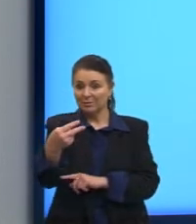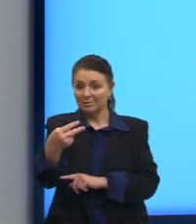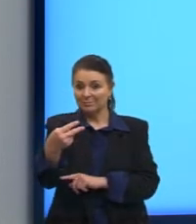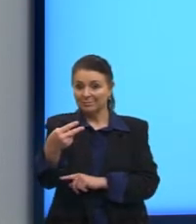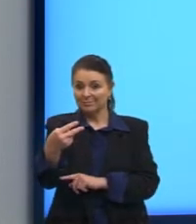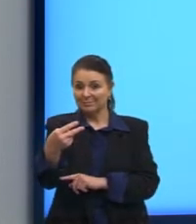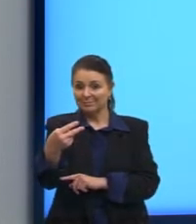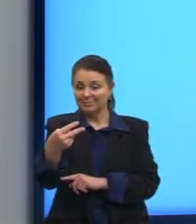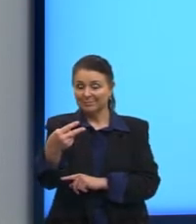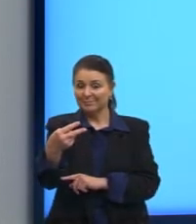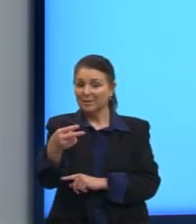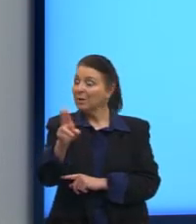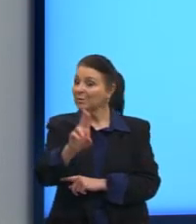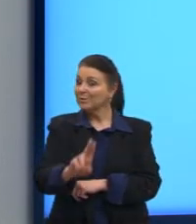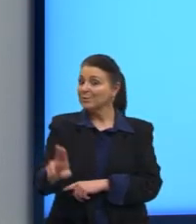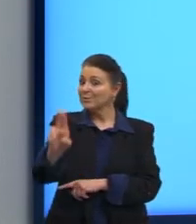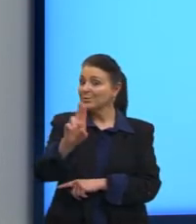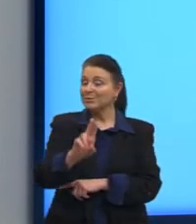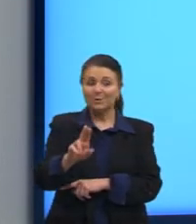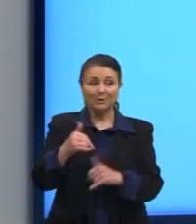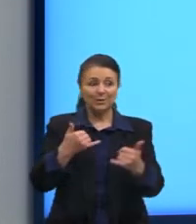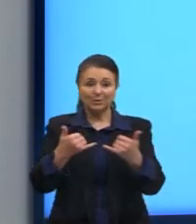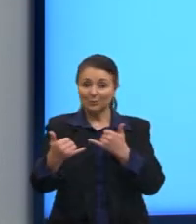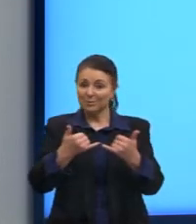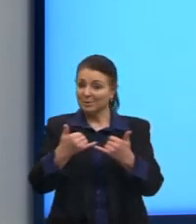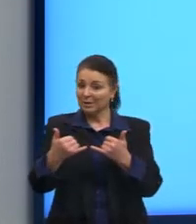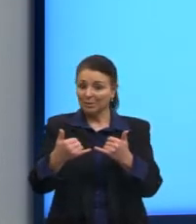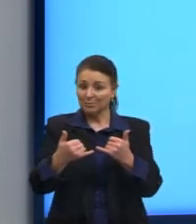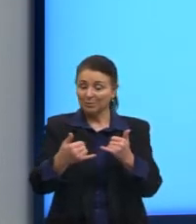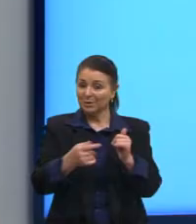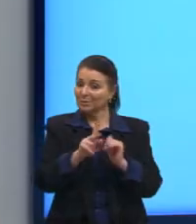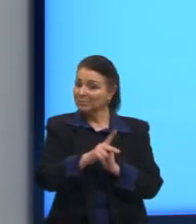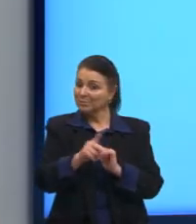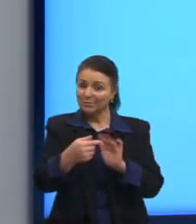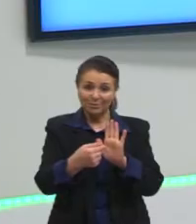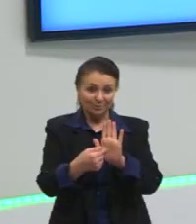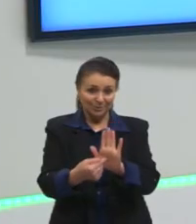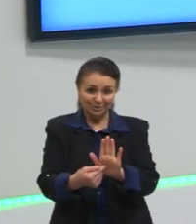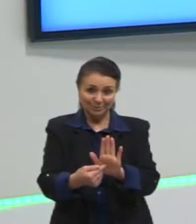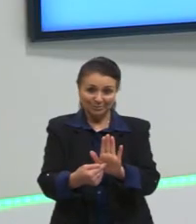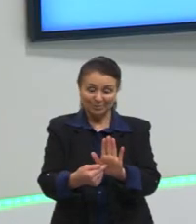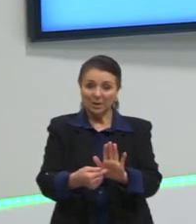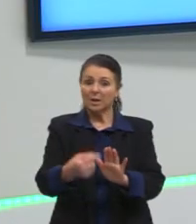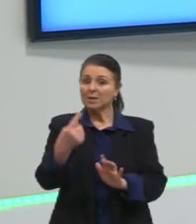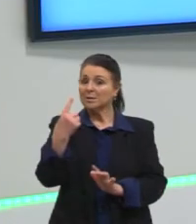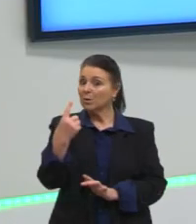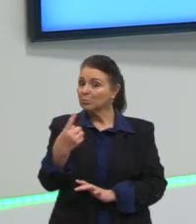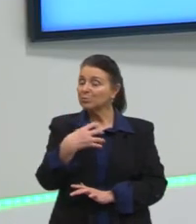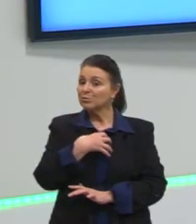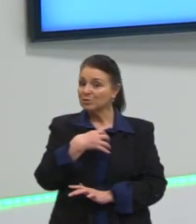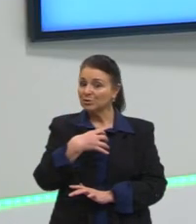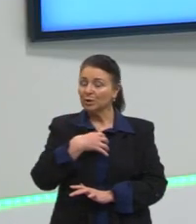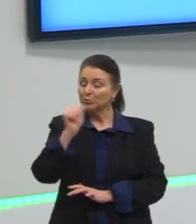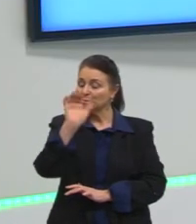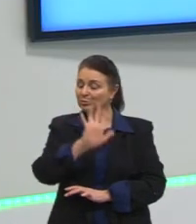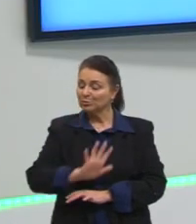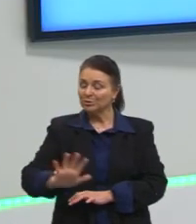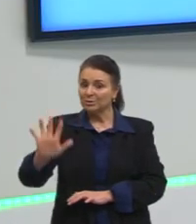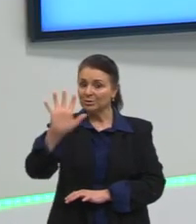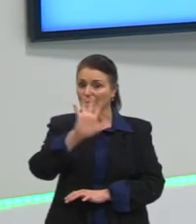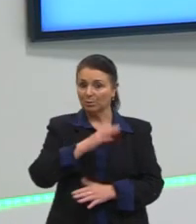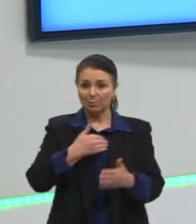o que a gente aplicou ali no exemplo que eu trouxe para vocês. Esse é somente ali uma fórmula genérica para